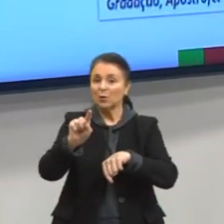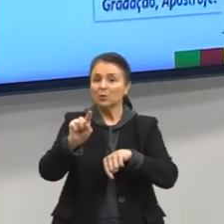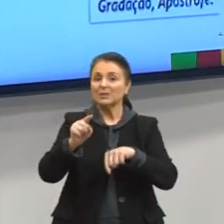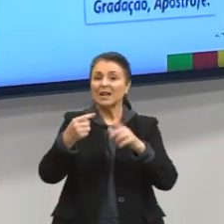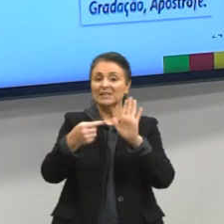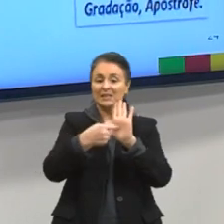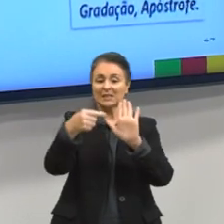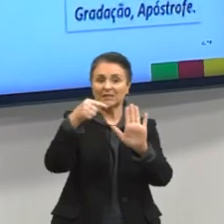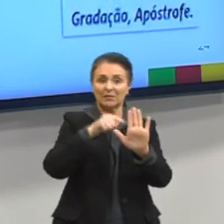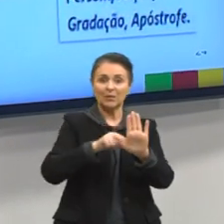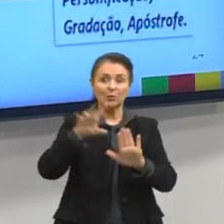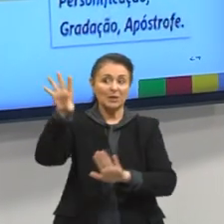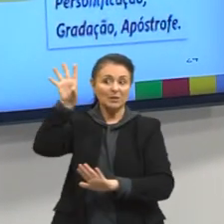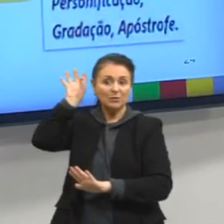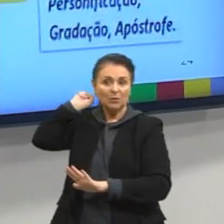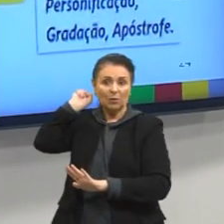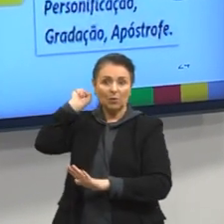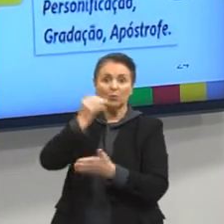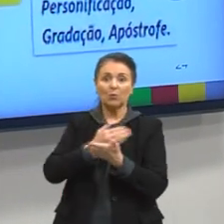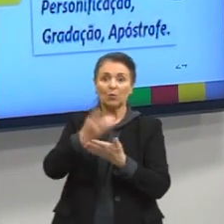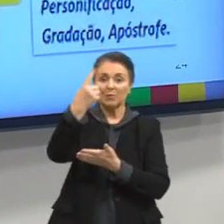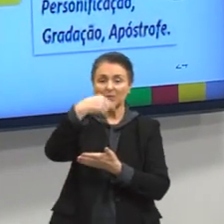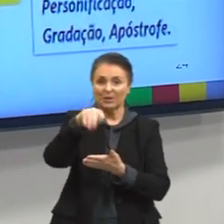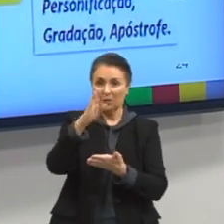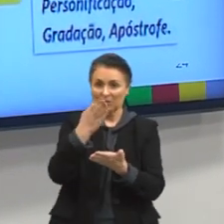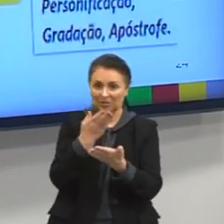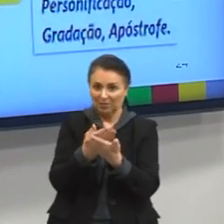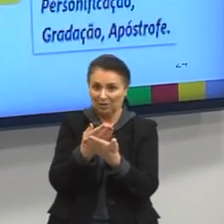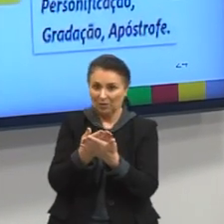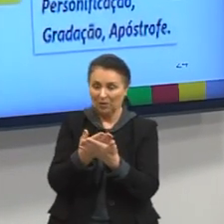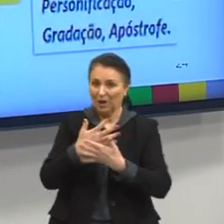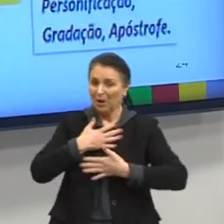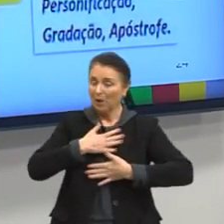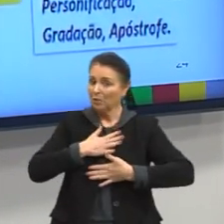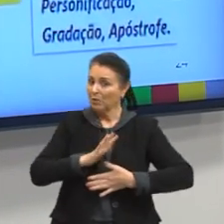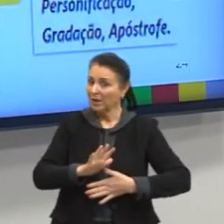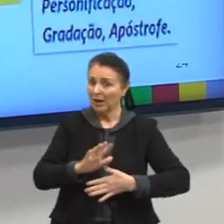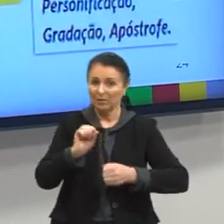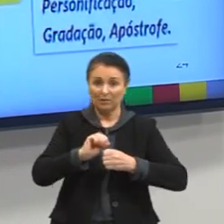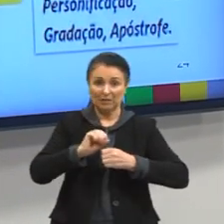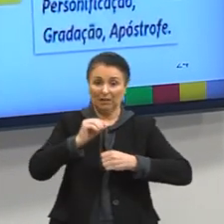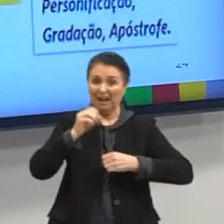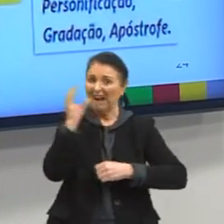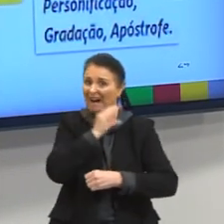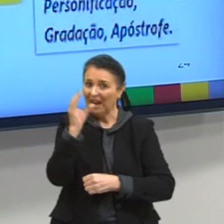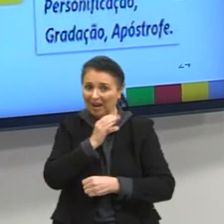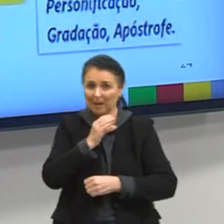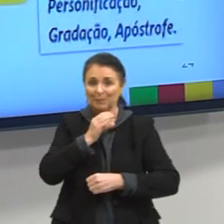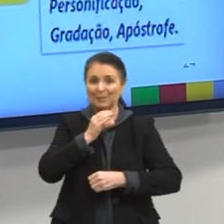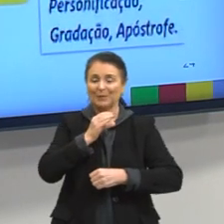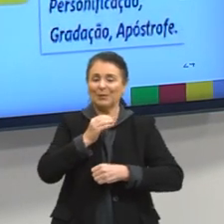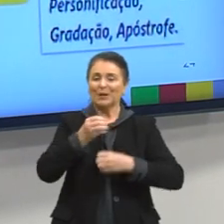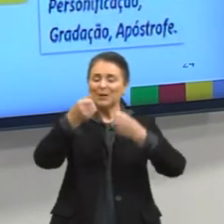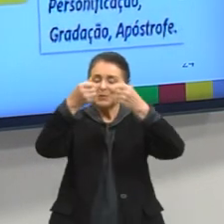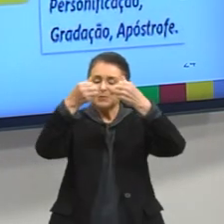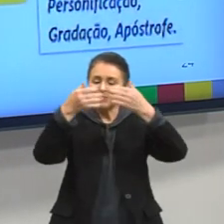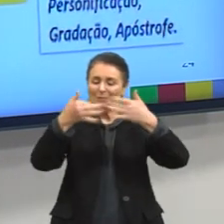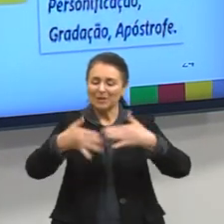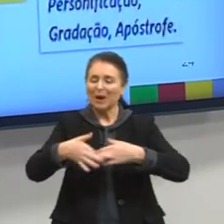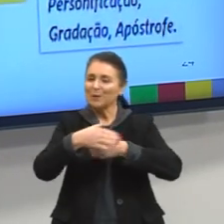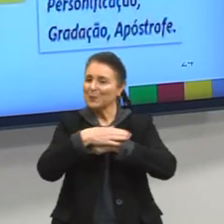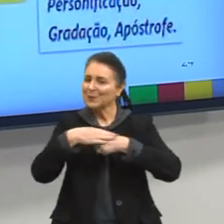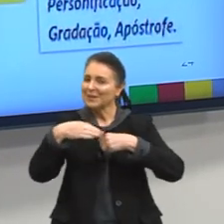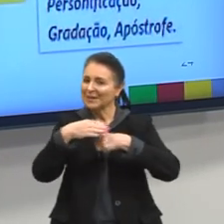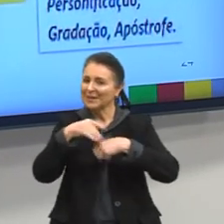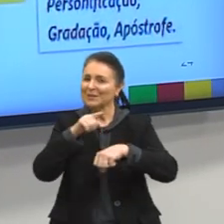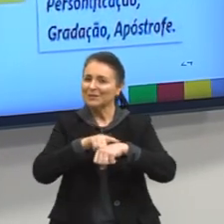início da nossa próxima aula porque eu não quero correr com elas eu quero trabalhar com vocês com carinho e com tempo e